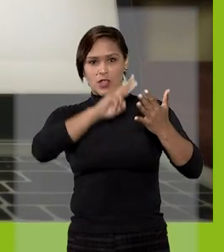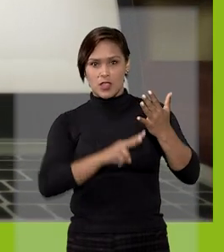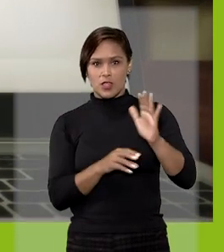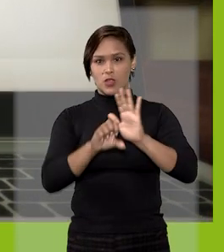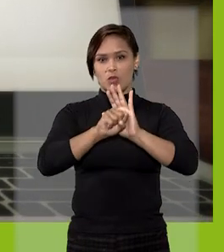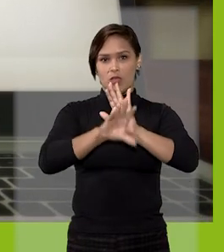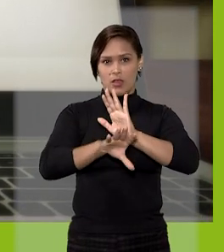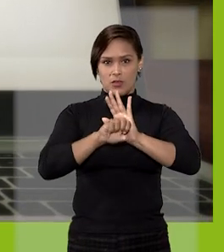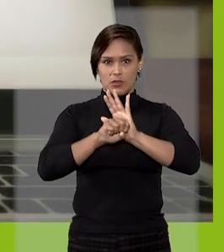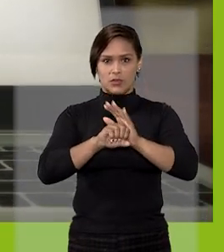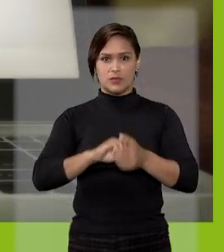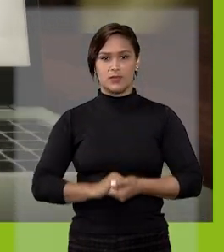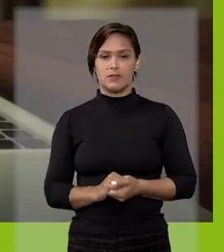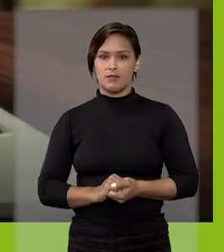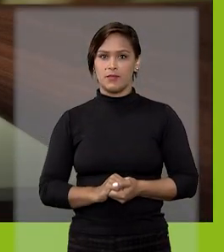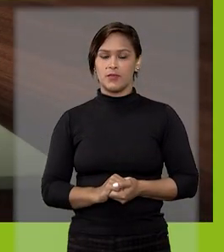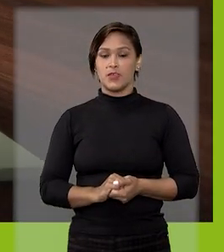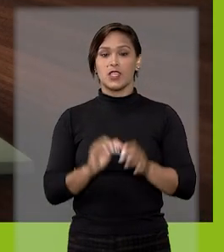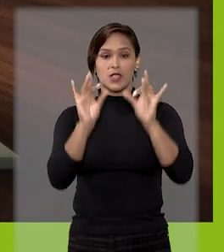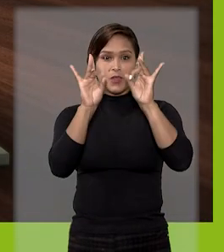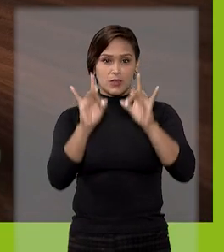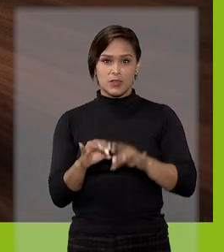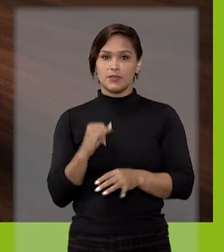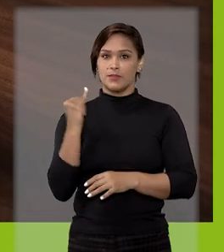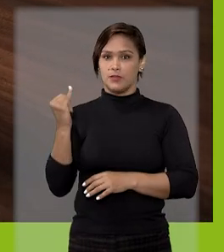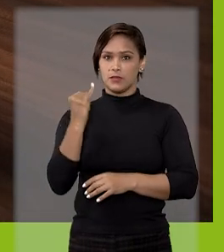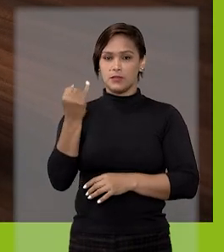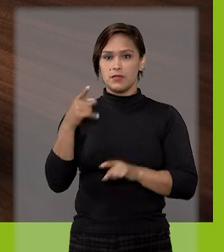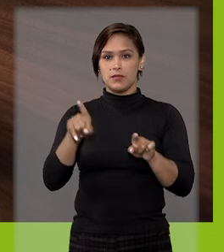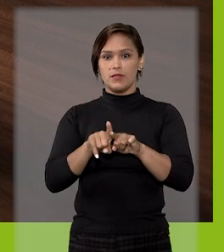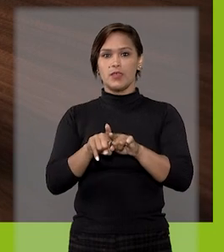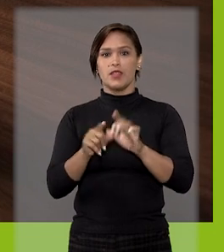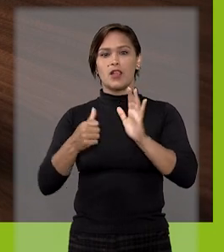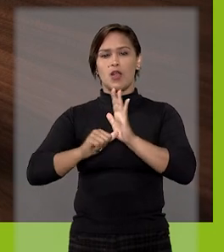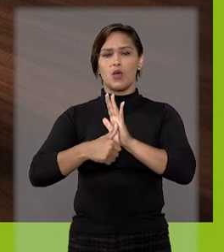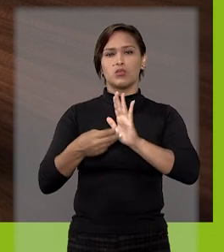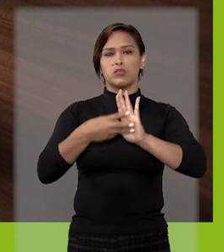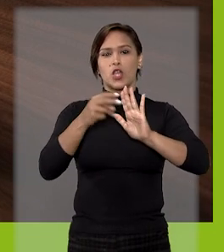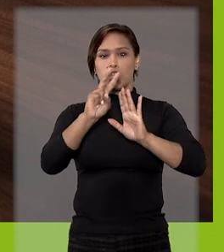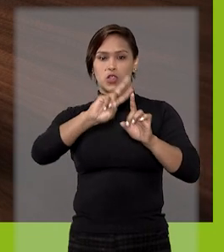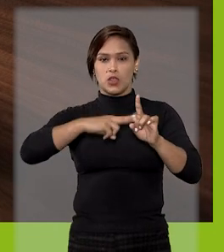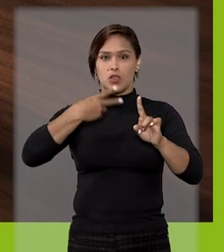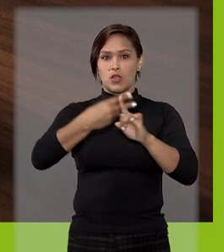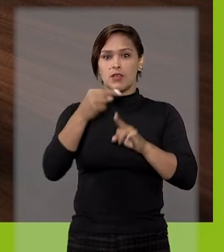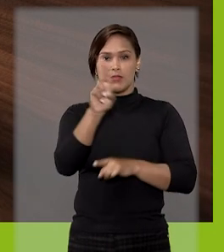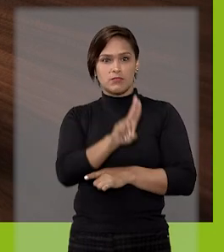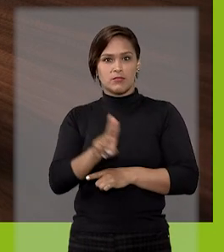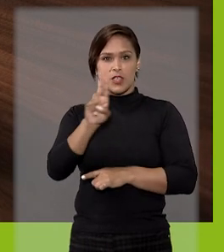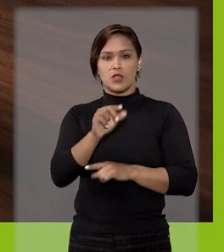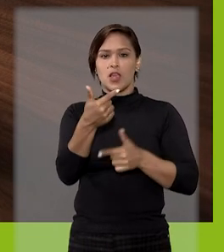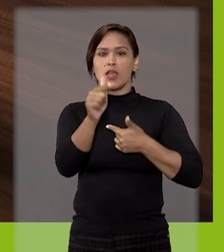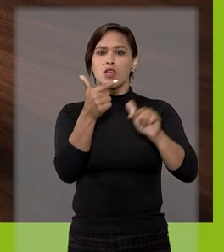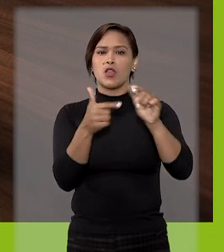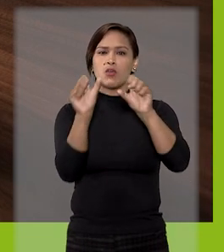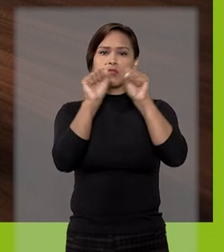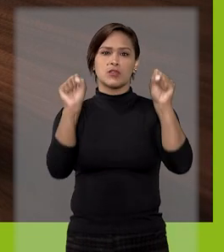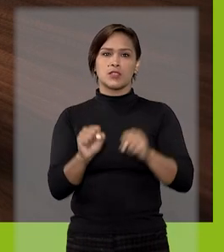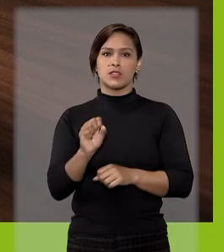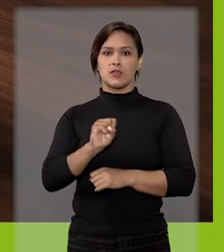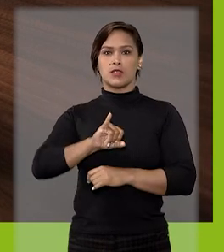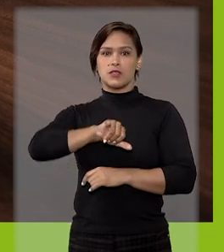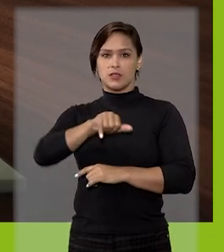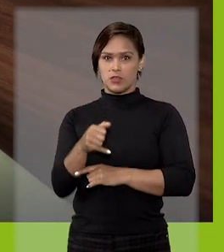do QR Code. E um detalhe importante, A autenticação em dois fatores é utilizada em outros sistemas do